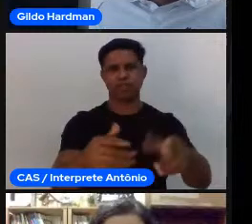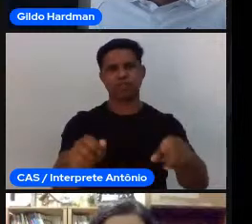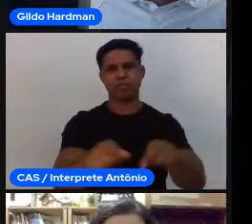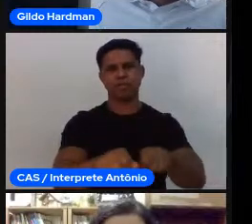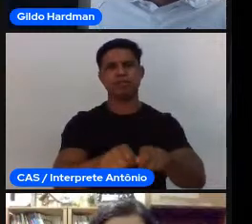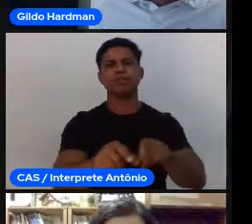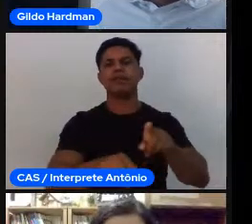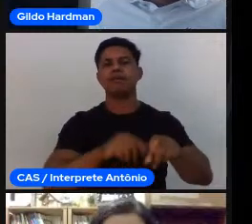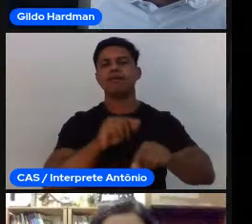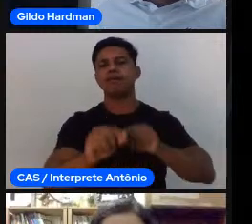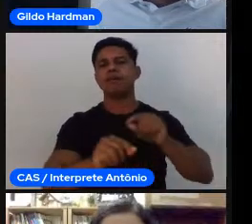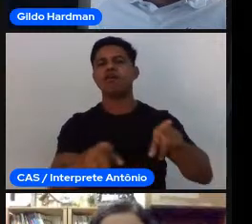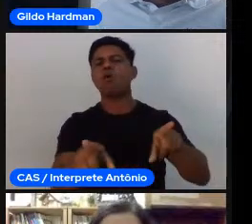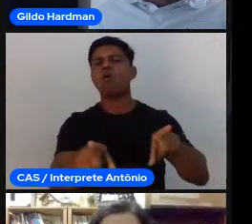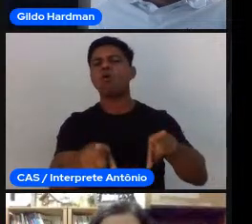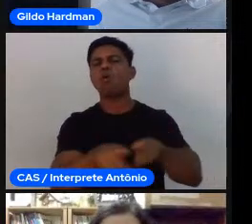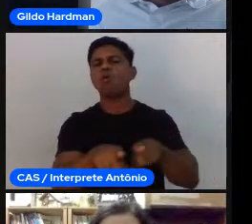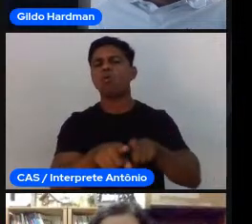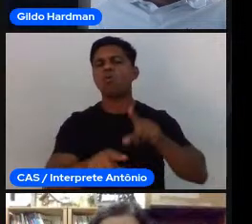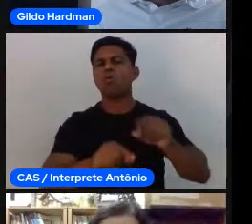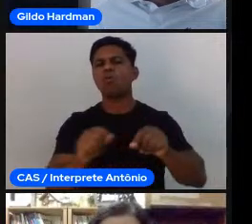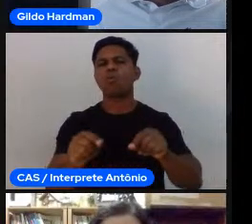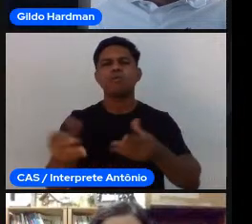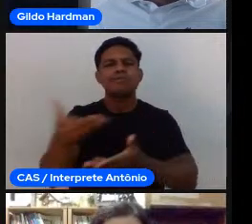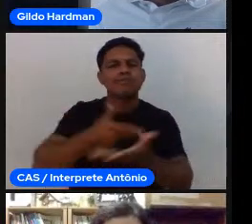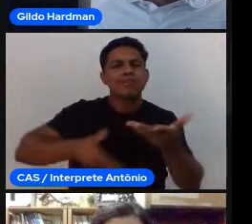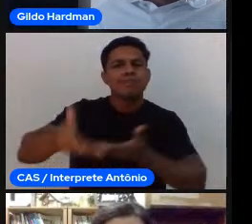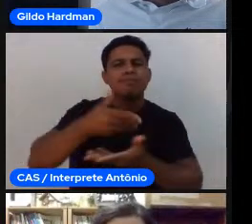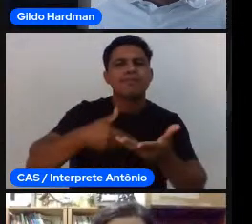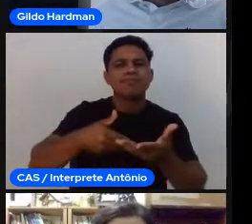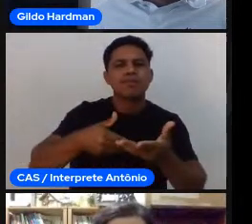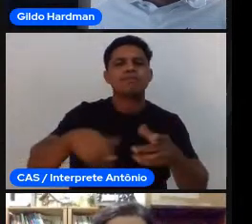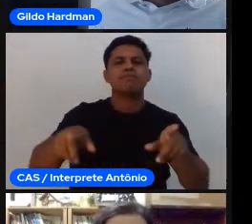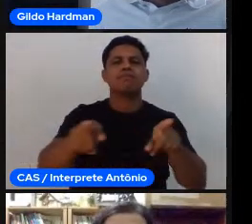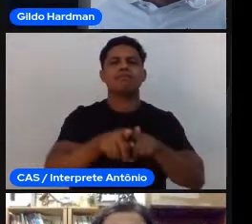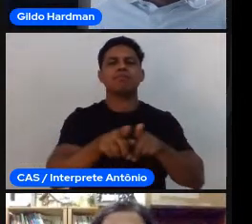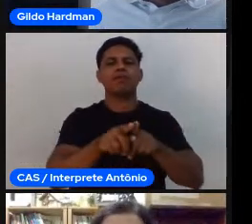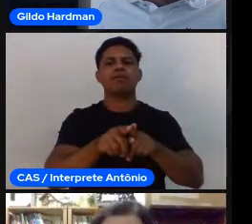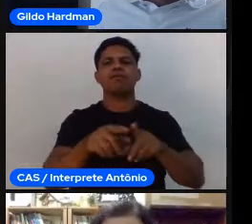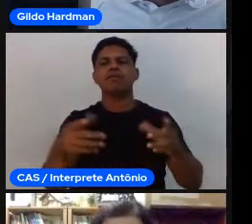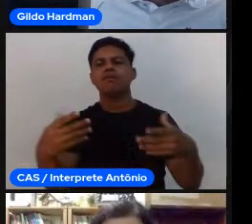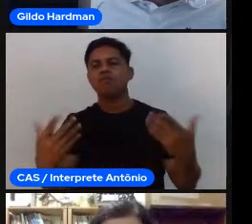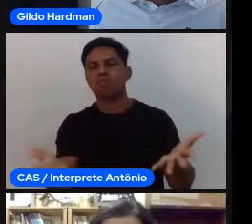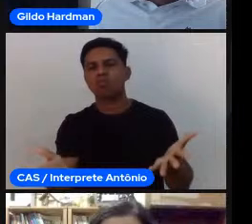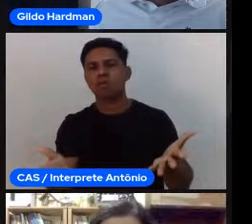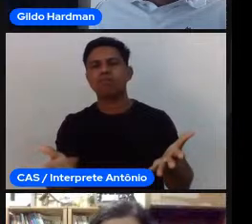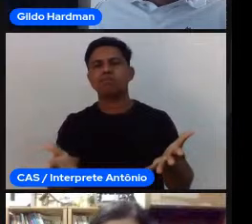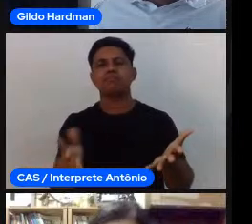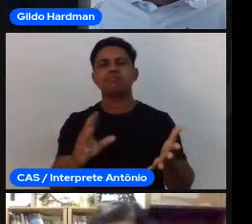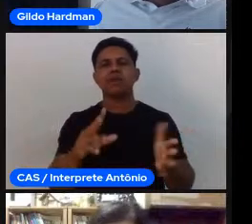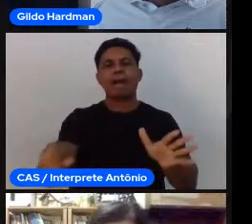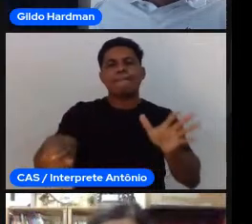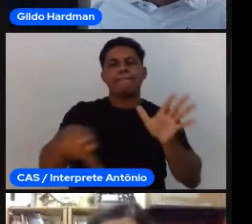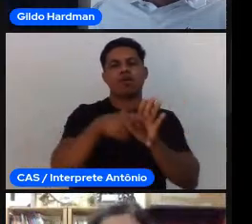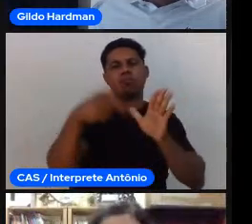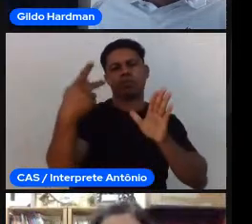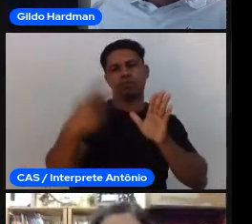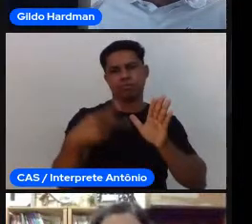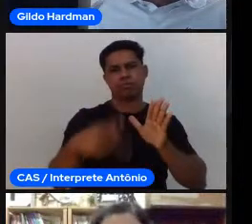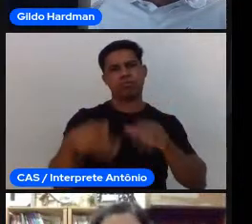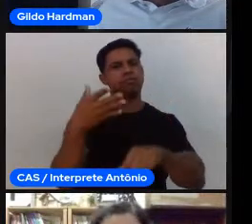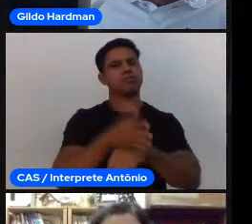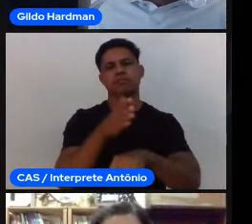qualidade das relações que são estabelecidas ali, tanto aquelas que eu lidero como aquelas entre pares e outras pessoas